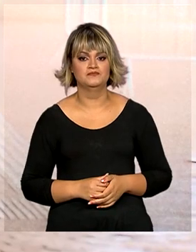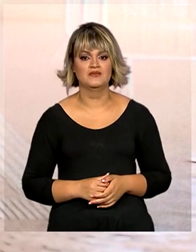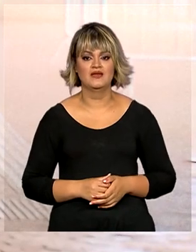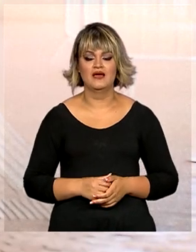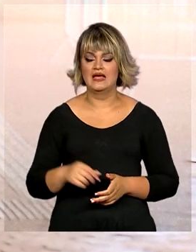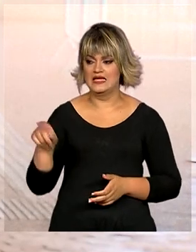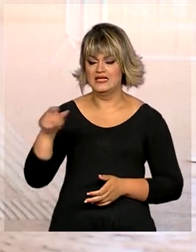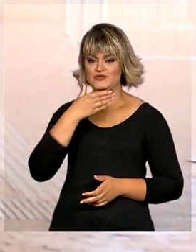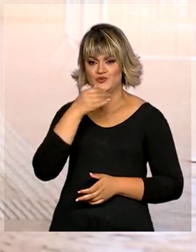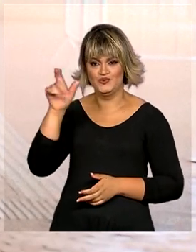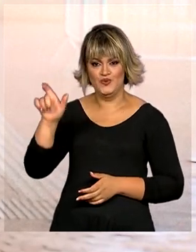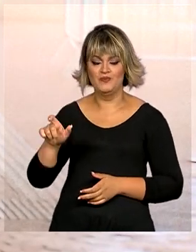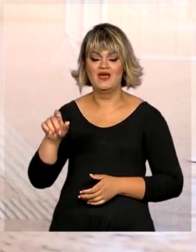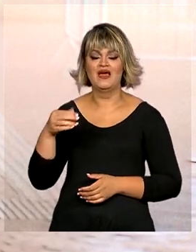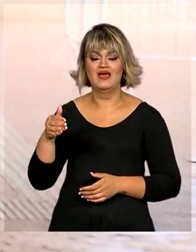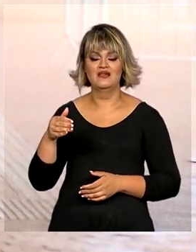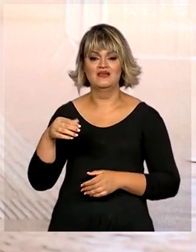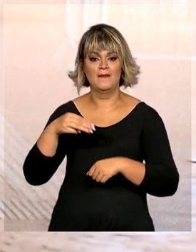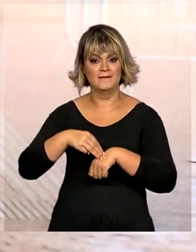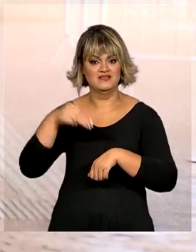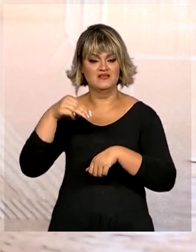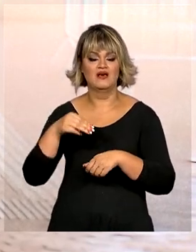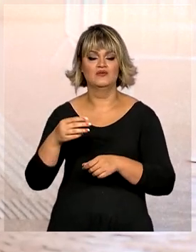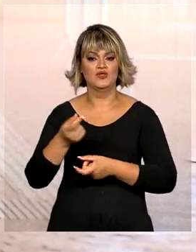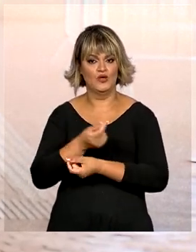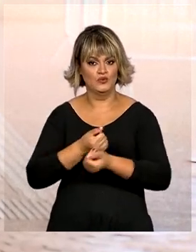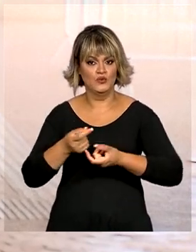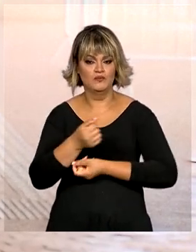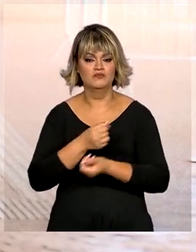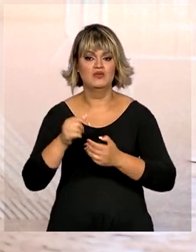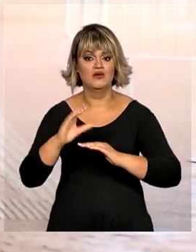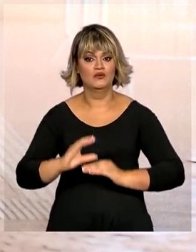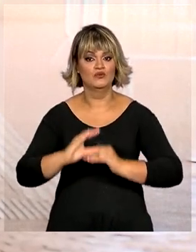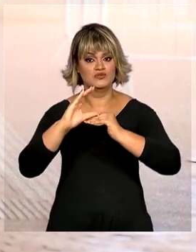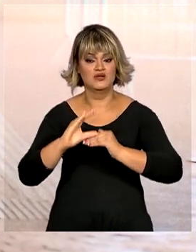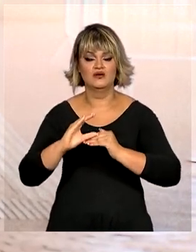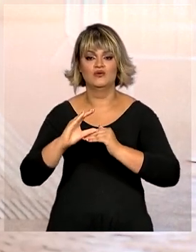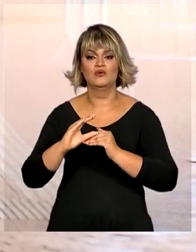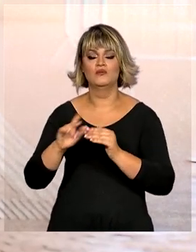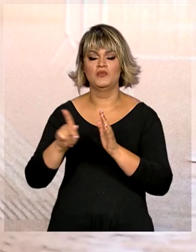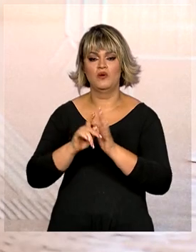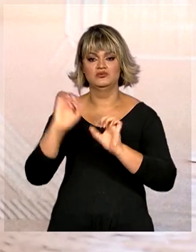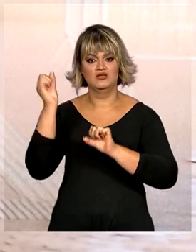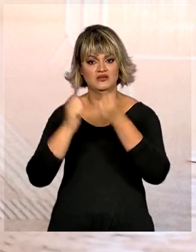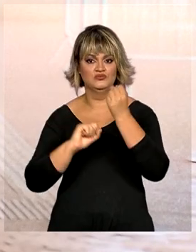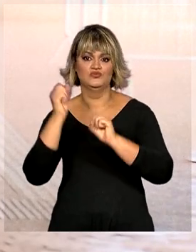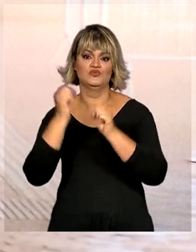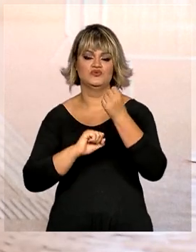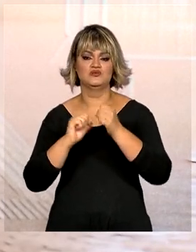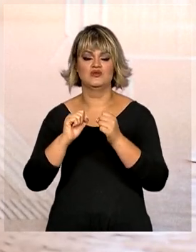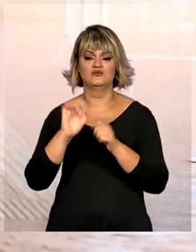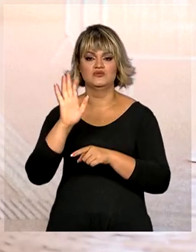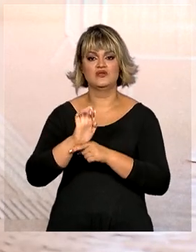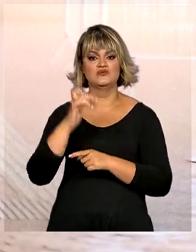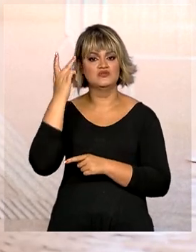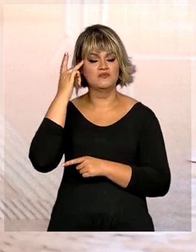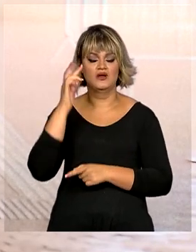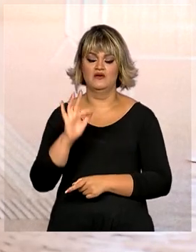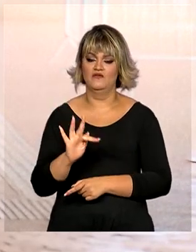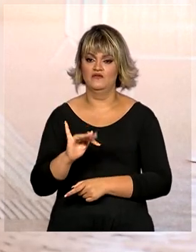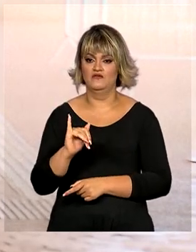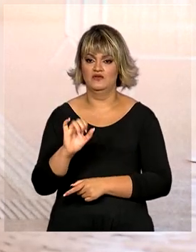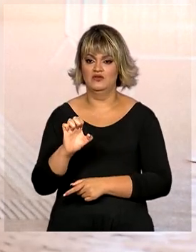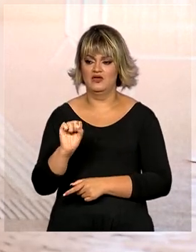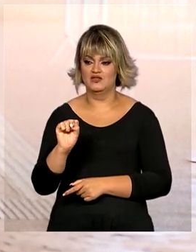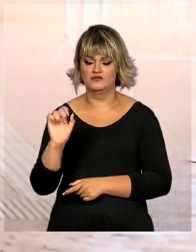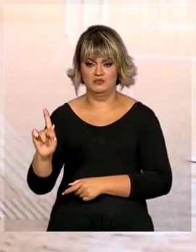Galípolo é mestre em economia política e conselheiro da Federação das Indústrias do Estado de São Paulo, a Fiesp.